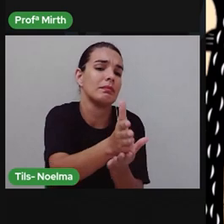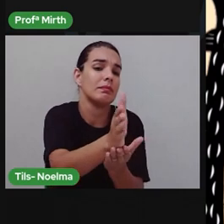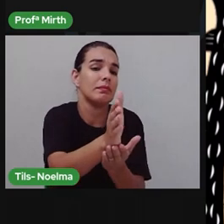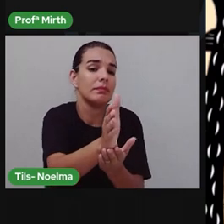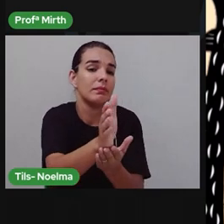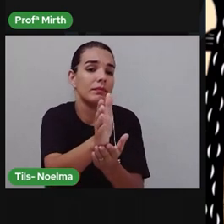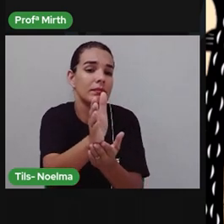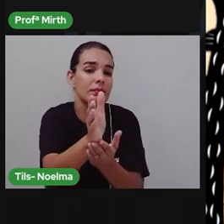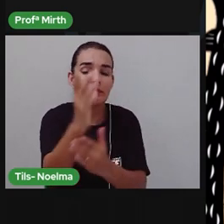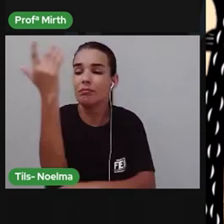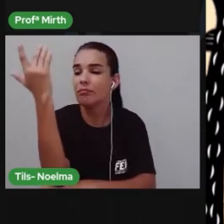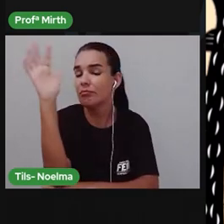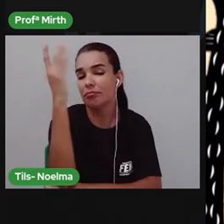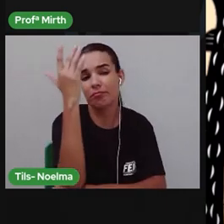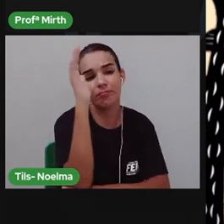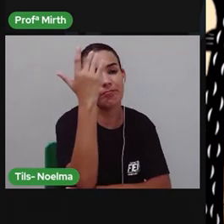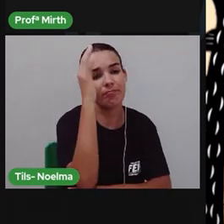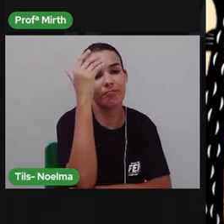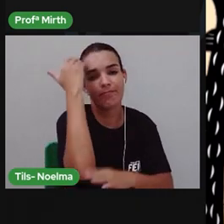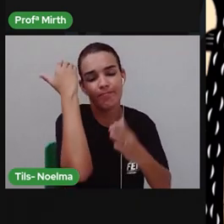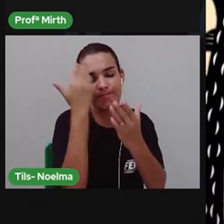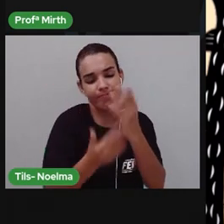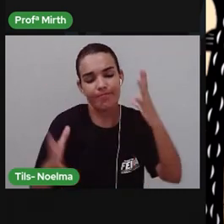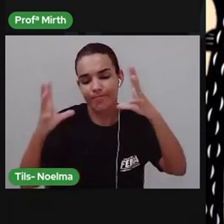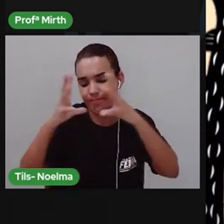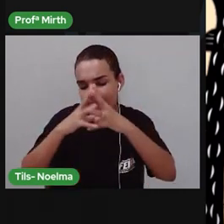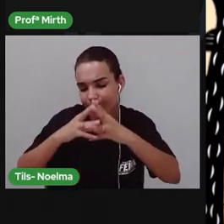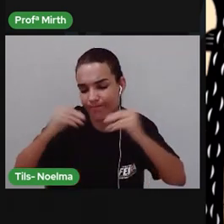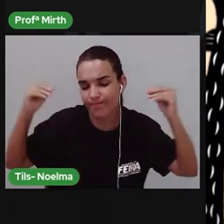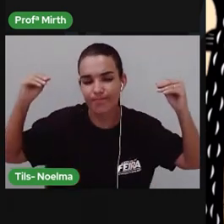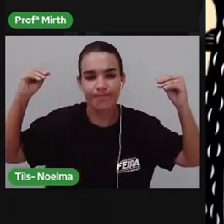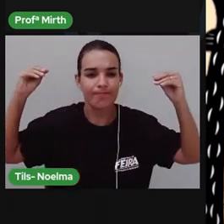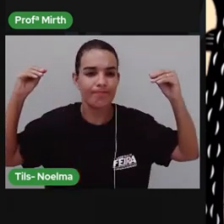Graveto virou disção